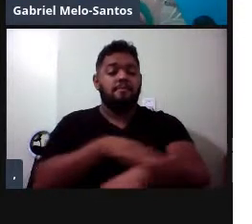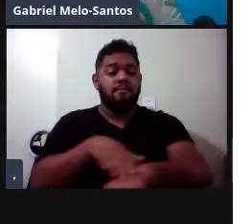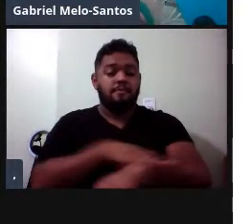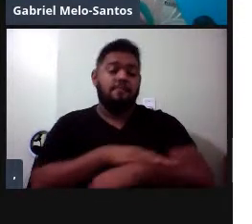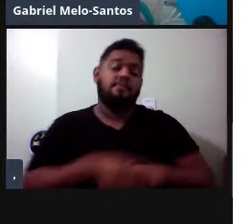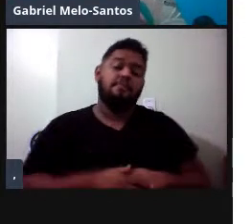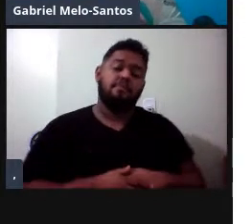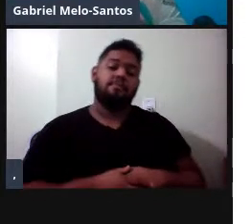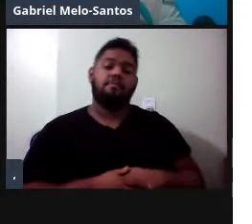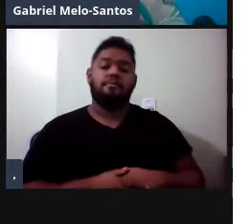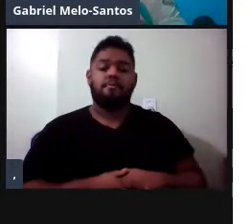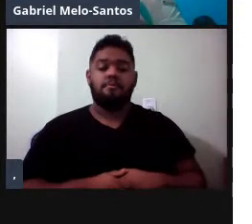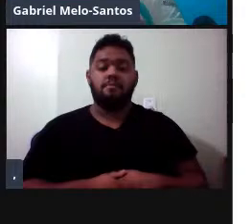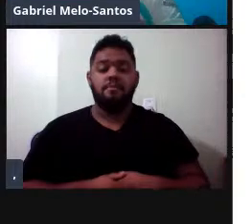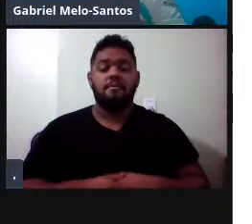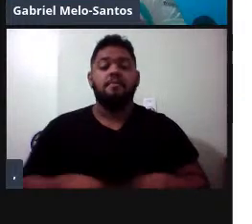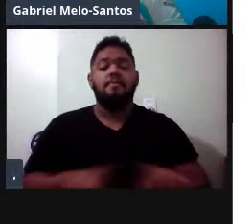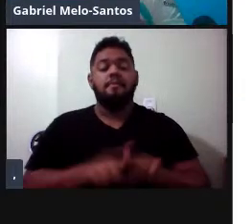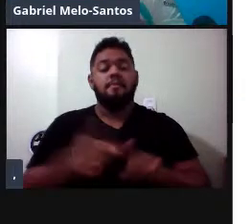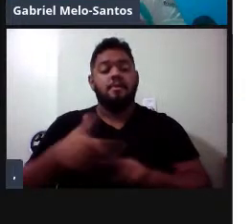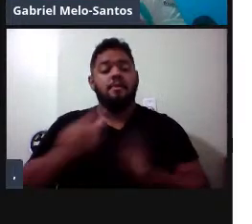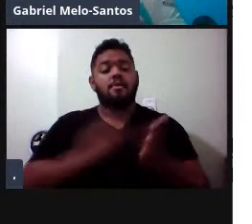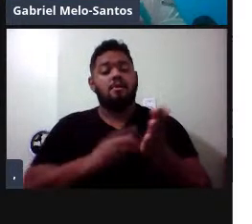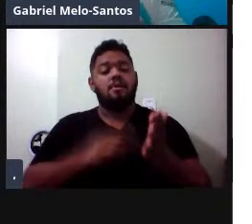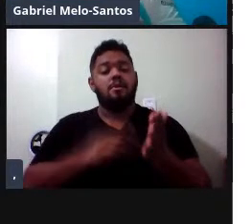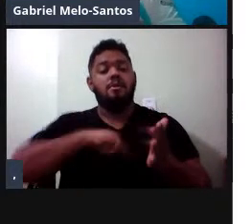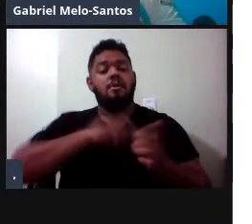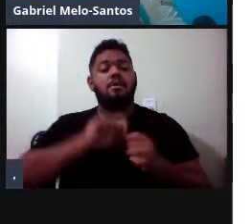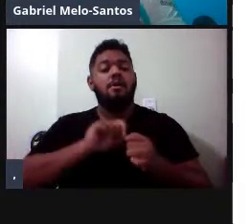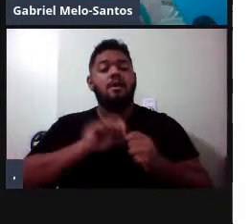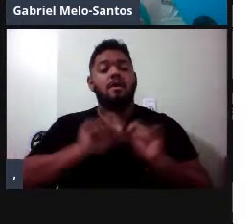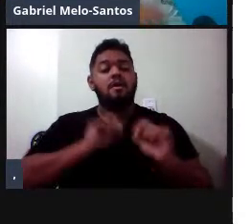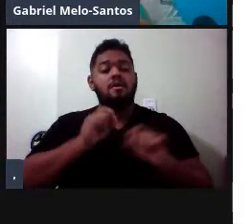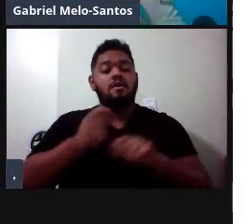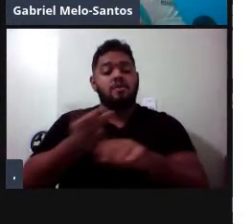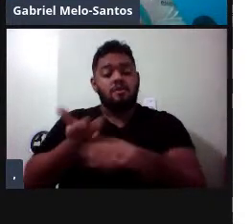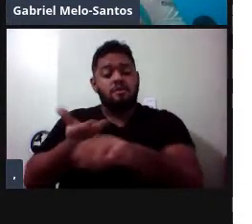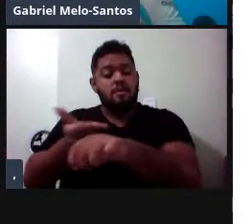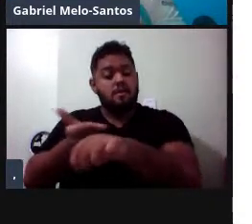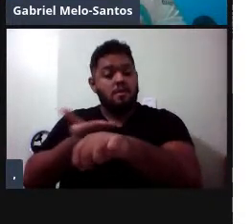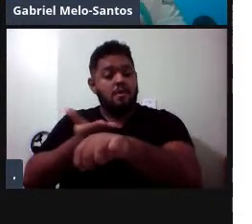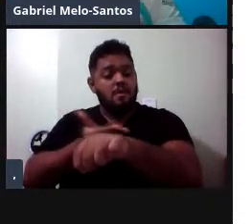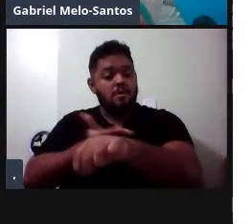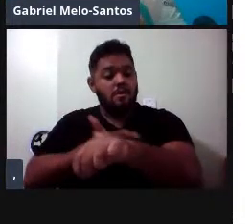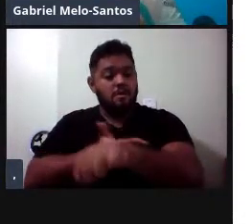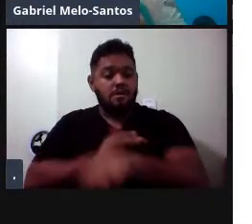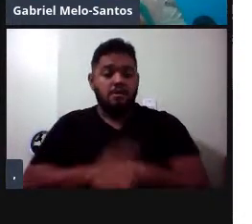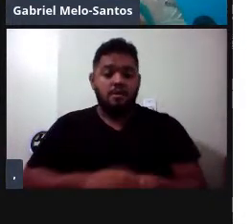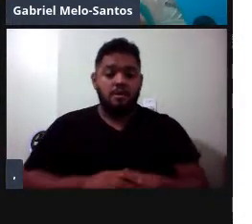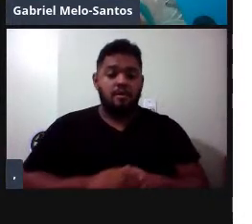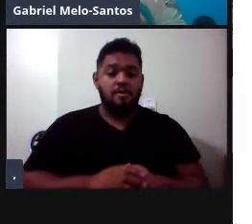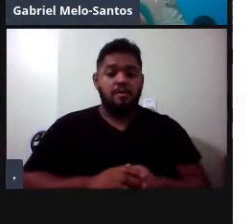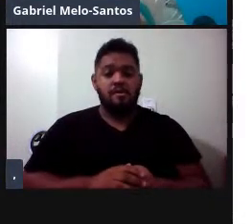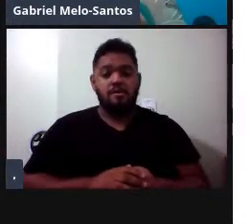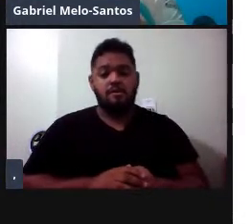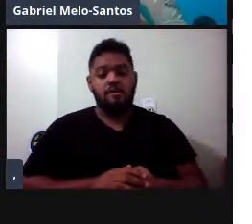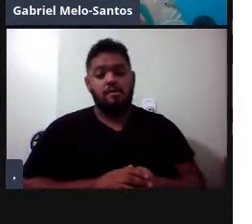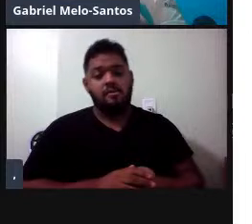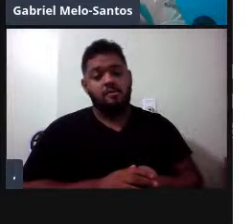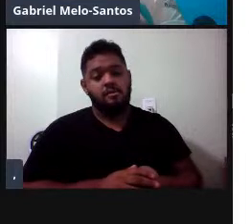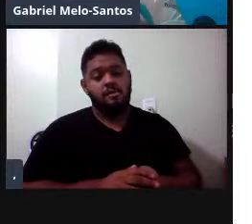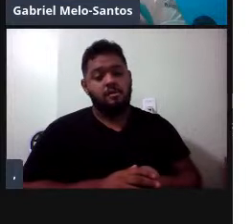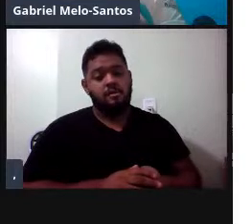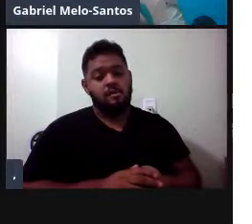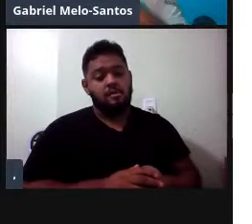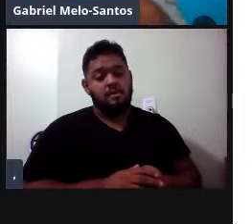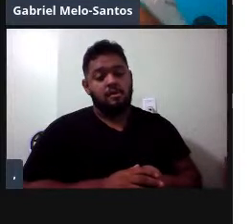Outro método que a gente fez também nos últimos anos foi com a gilete, quando a gente não conseguia dedar de arranhar o animal e vem, né?